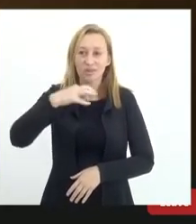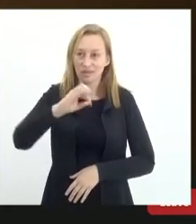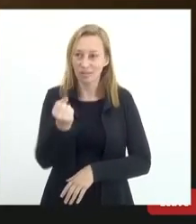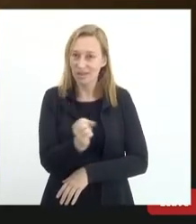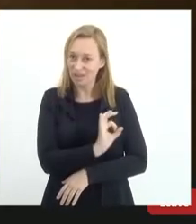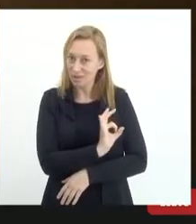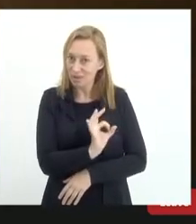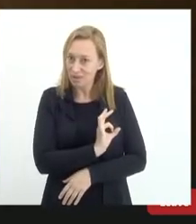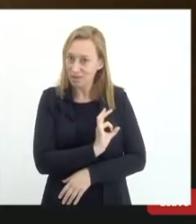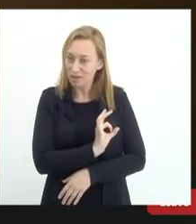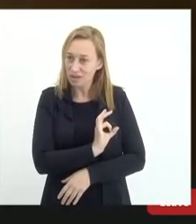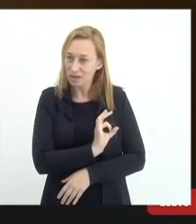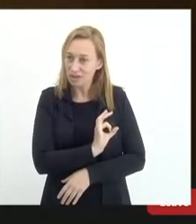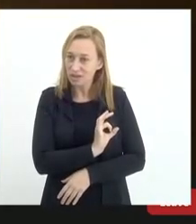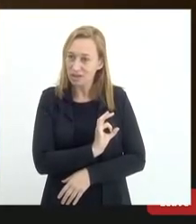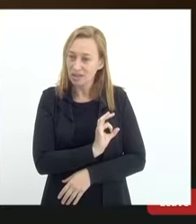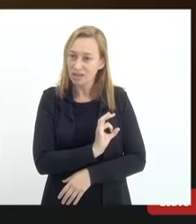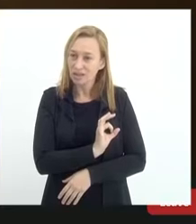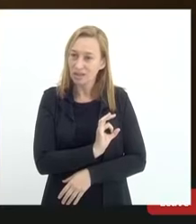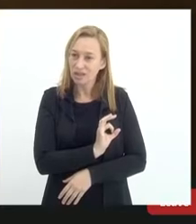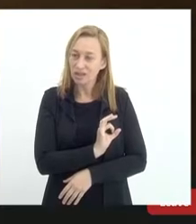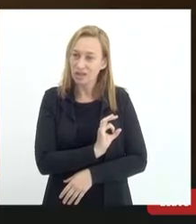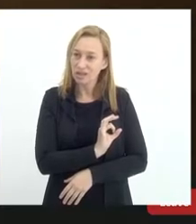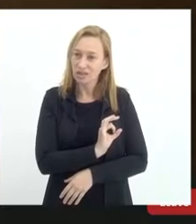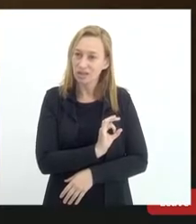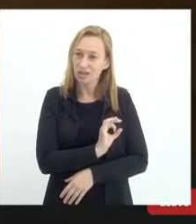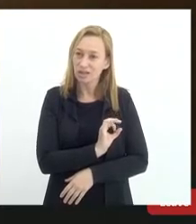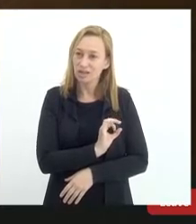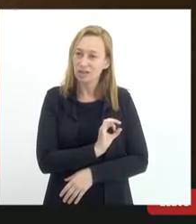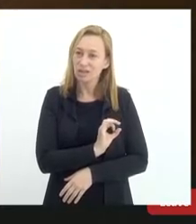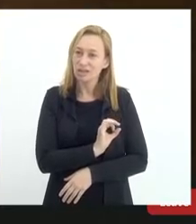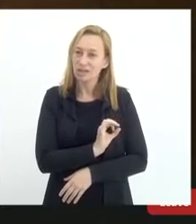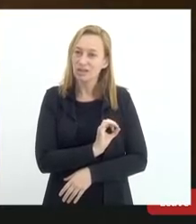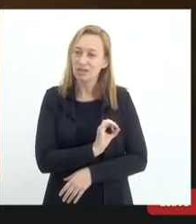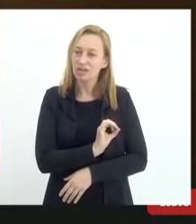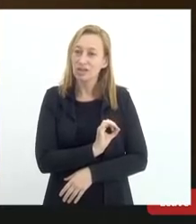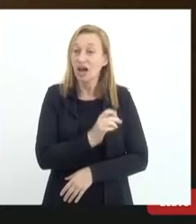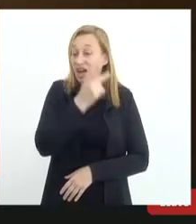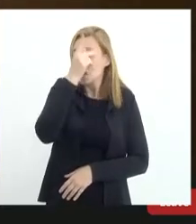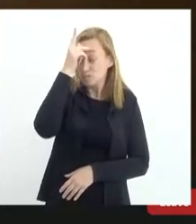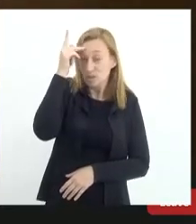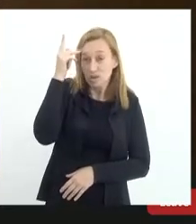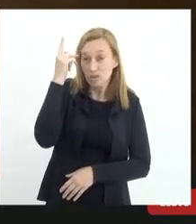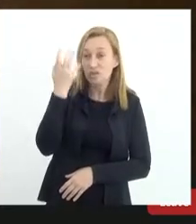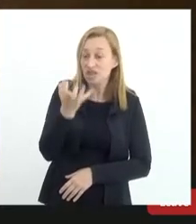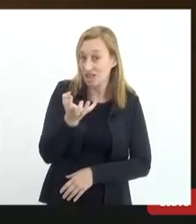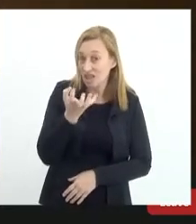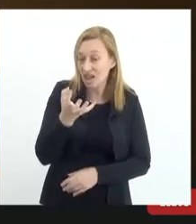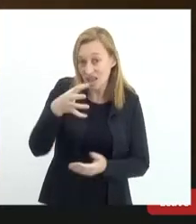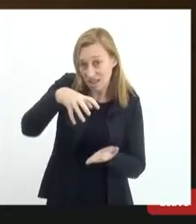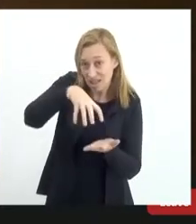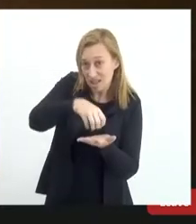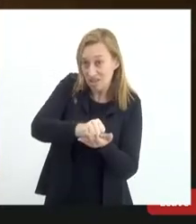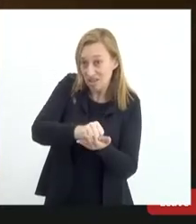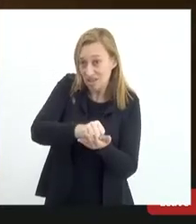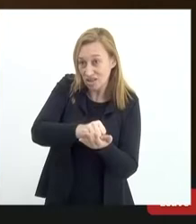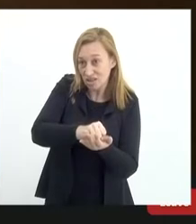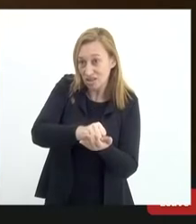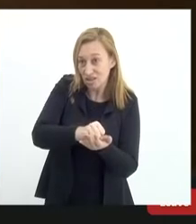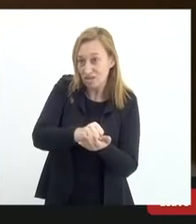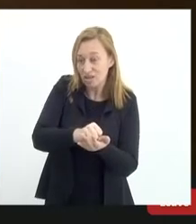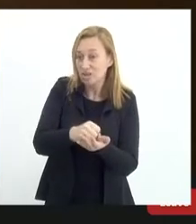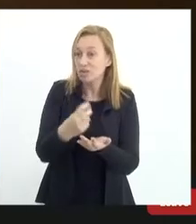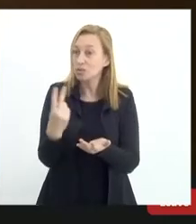Rocha, eles enviam em um envelope as pessoas que querem se cadastrar, os